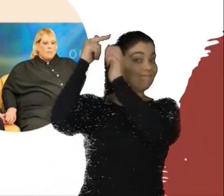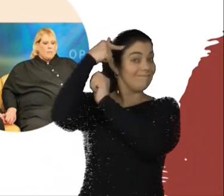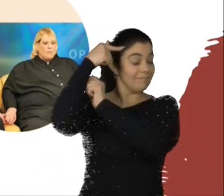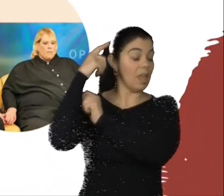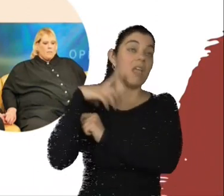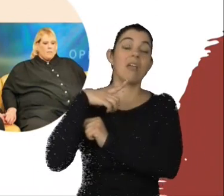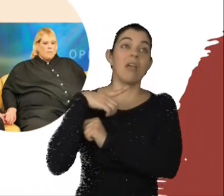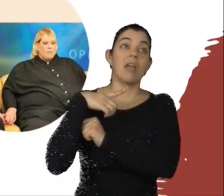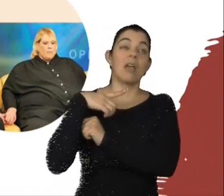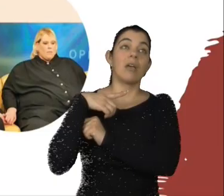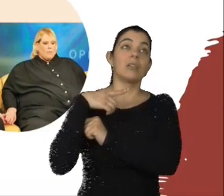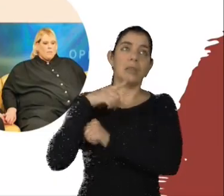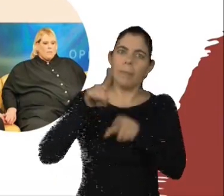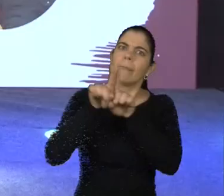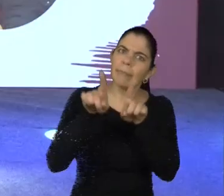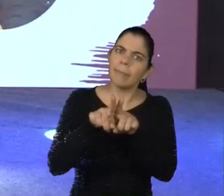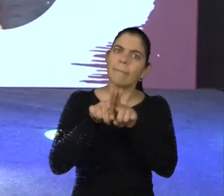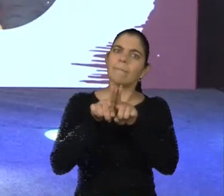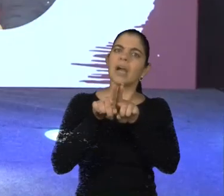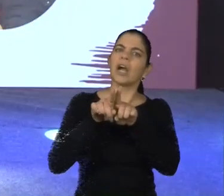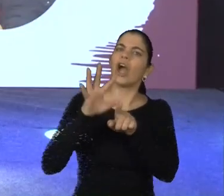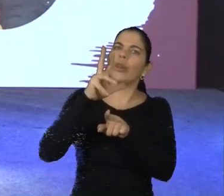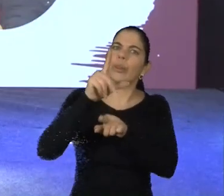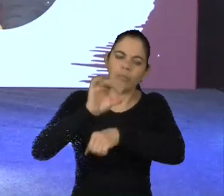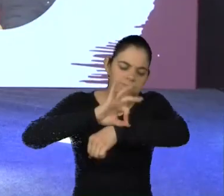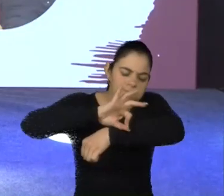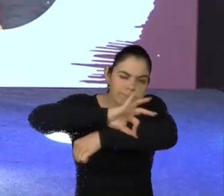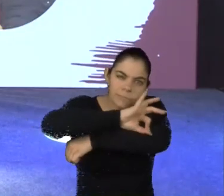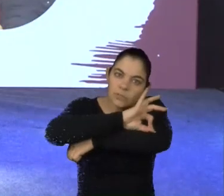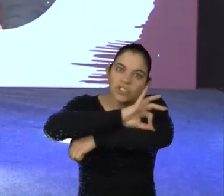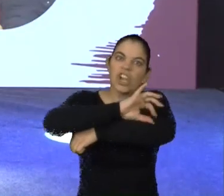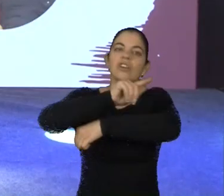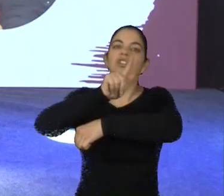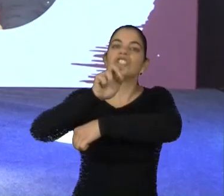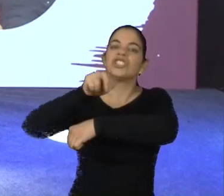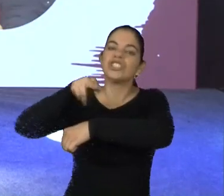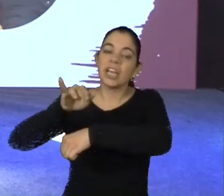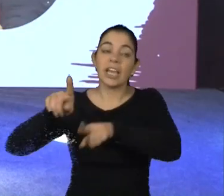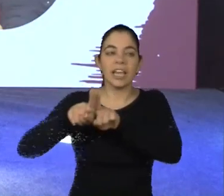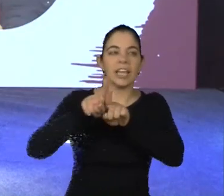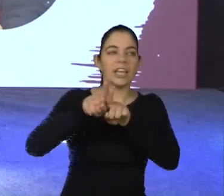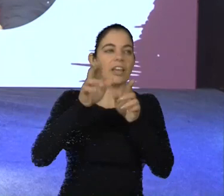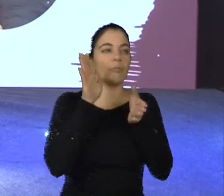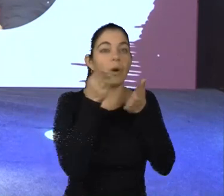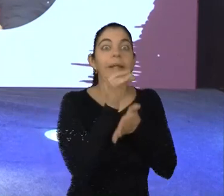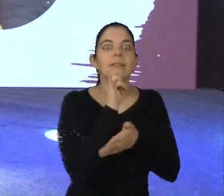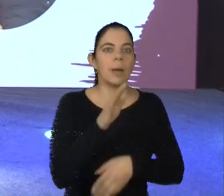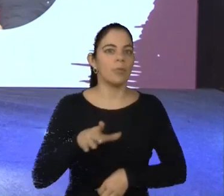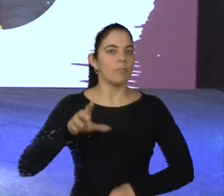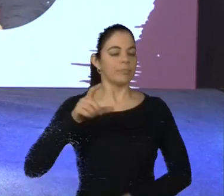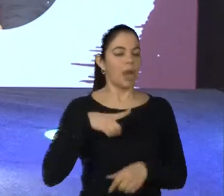Ou então, como a gente tem todos os genes em todas as células, o meu gene que determina a formação da minha orelha está